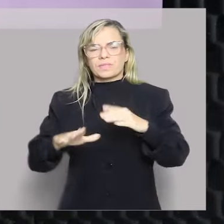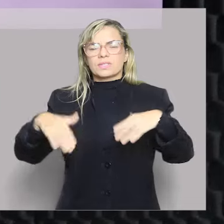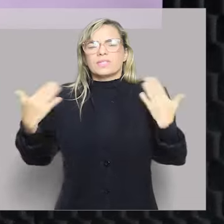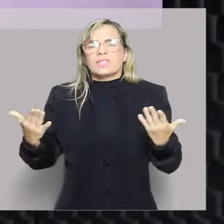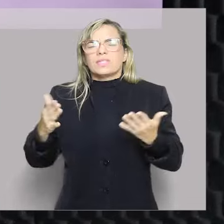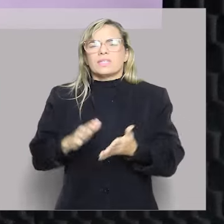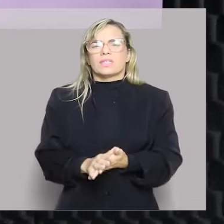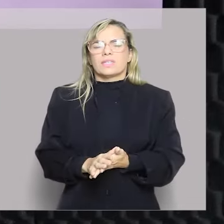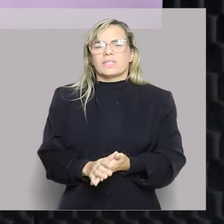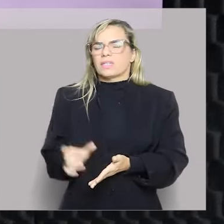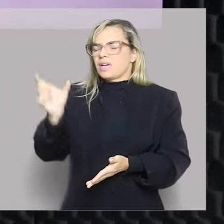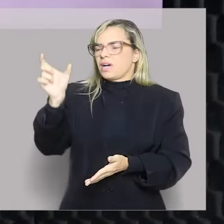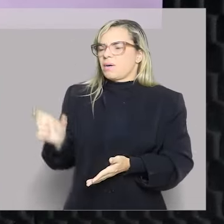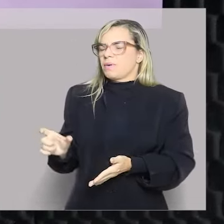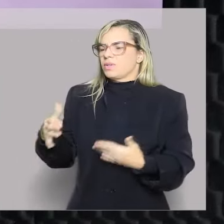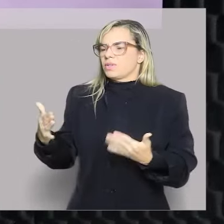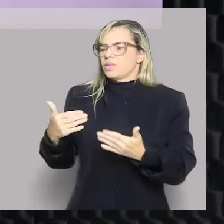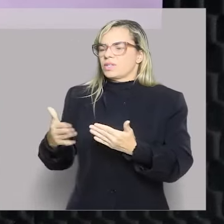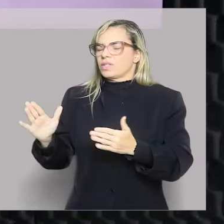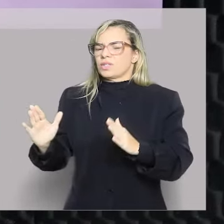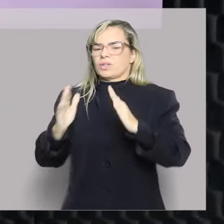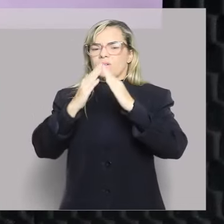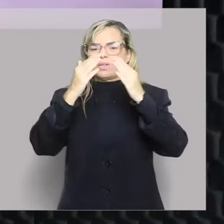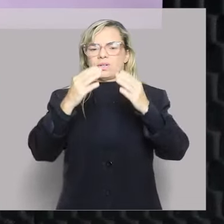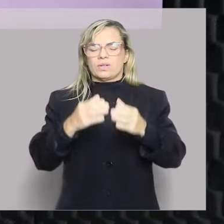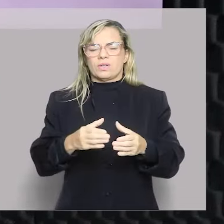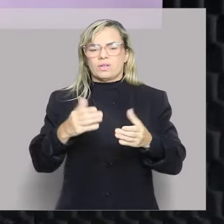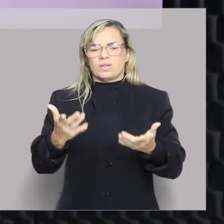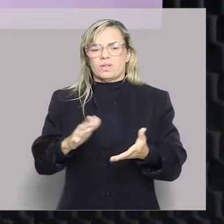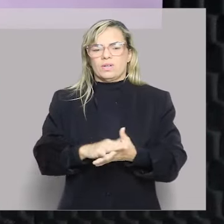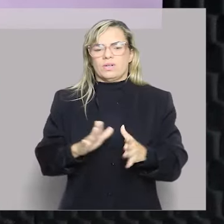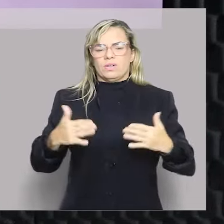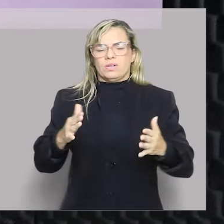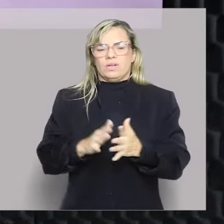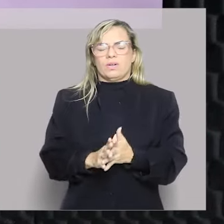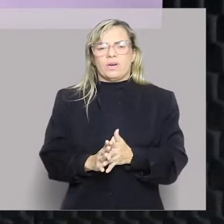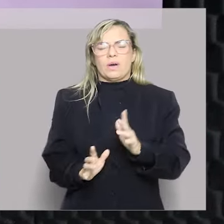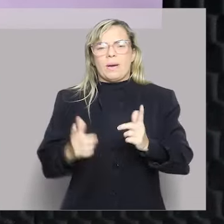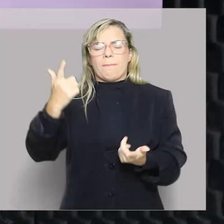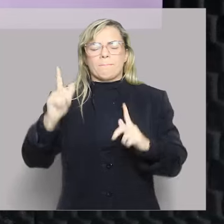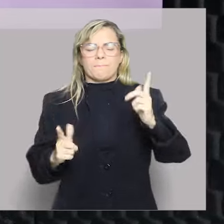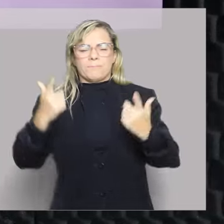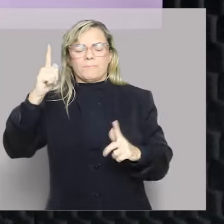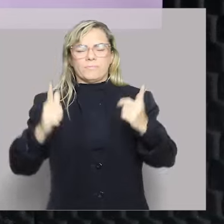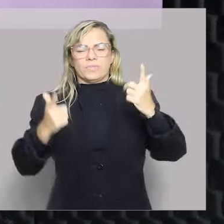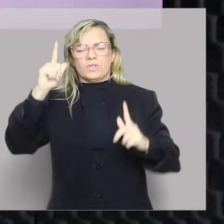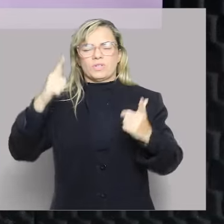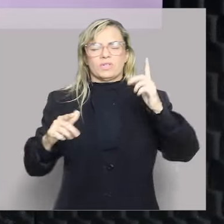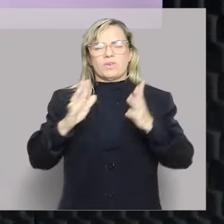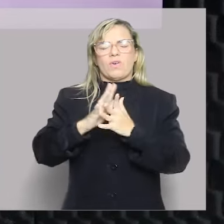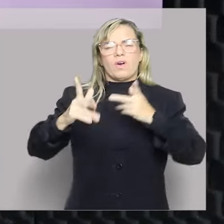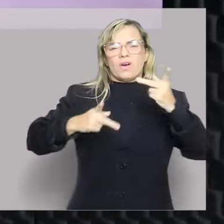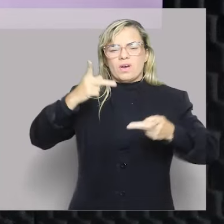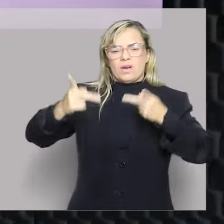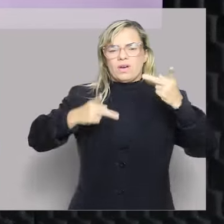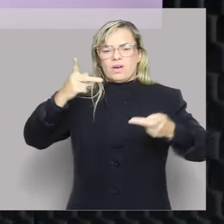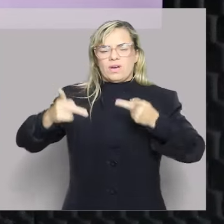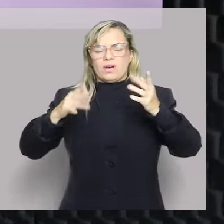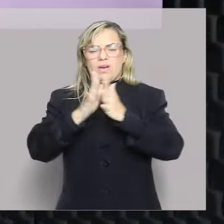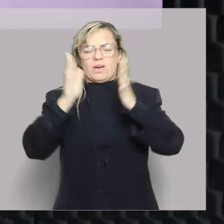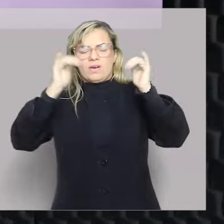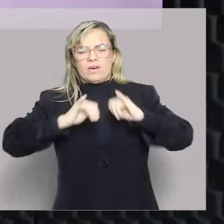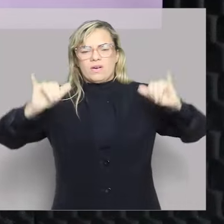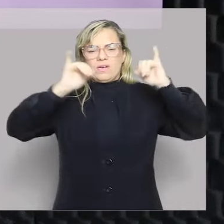residente. Deixa eu falar um negócio aqui pra vocês. A gente acabou de passar pelo carnaval, não foi? Fizemos a propaganda